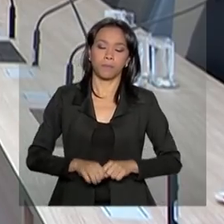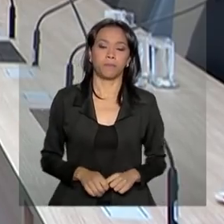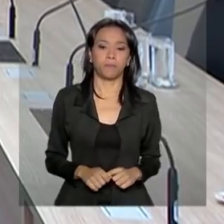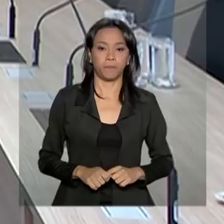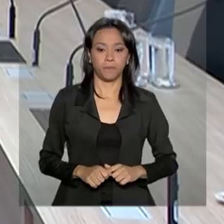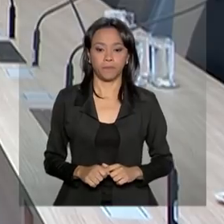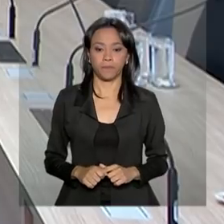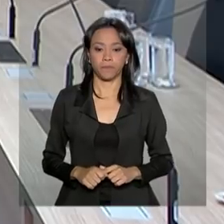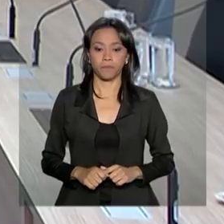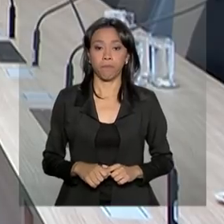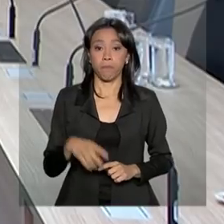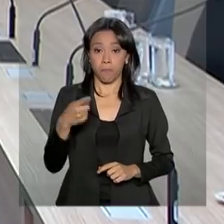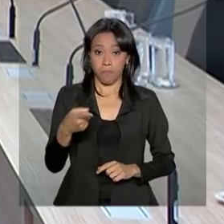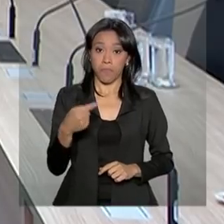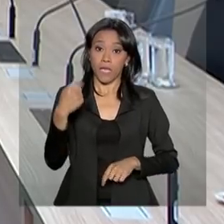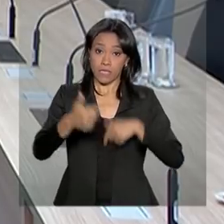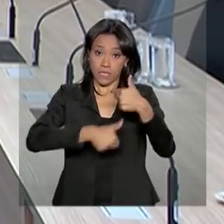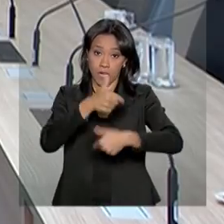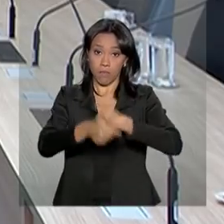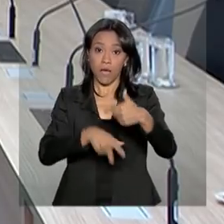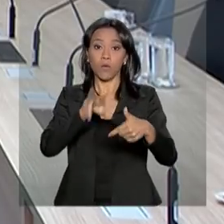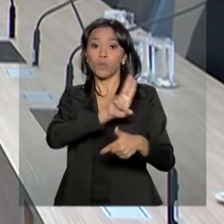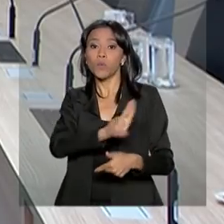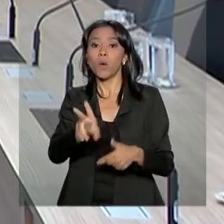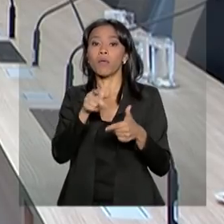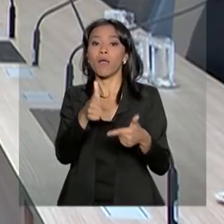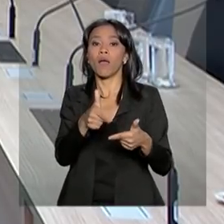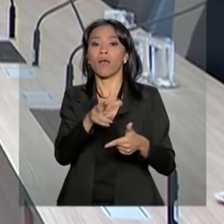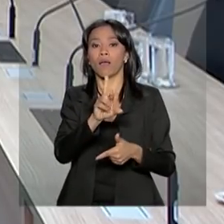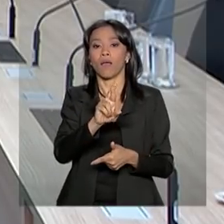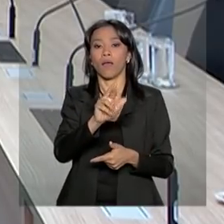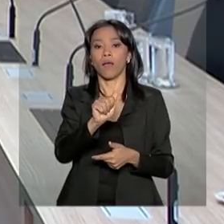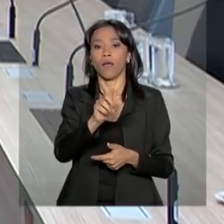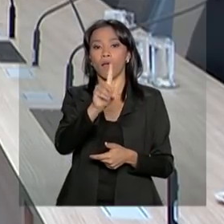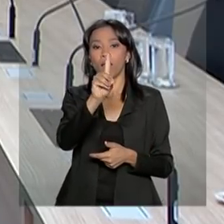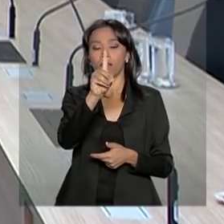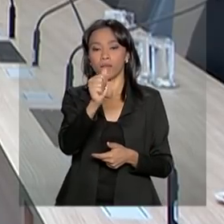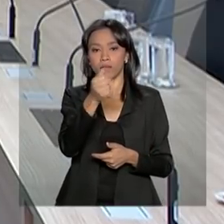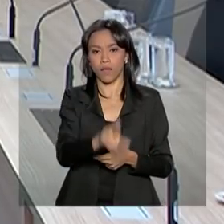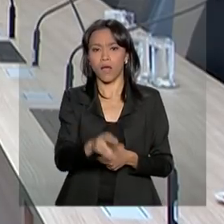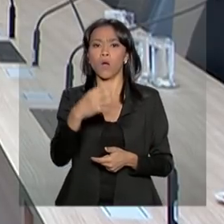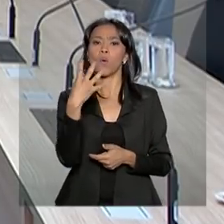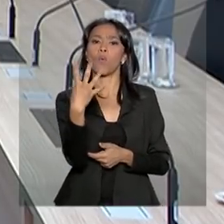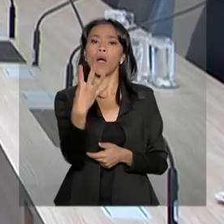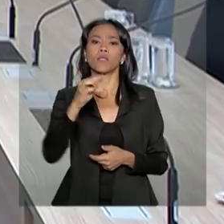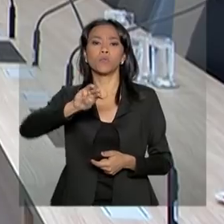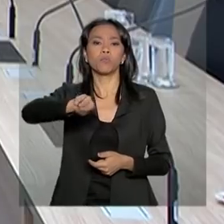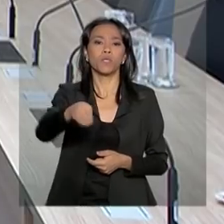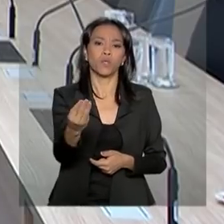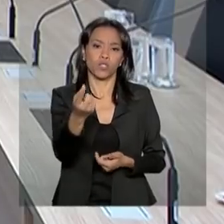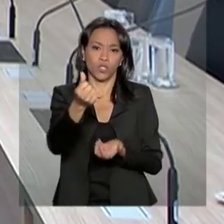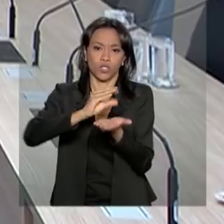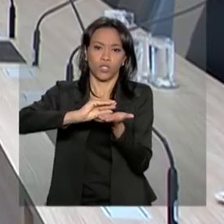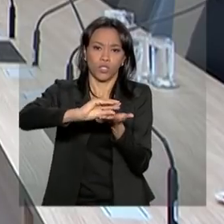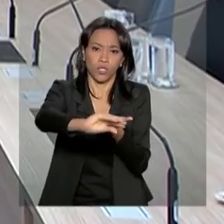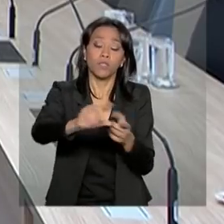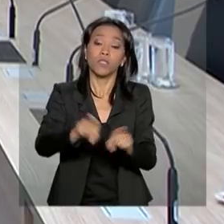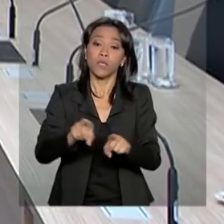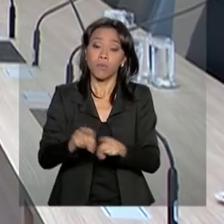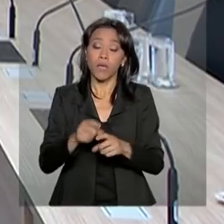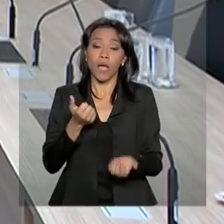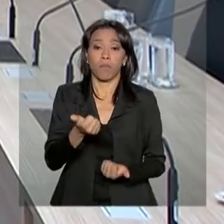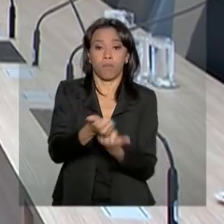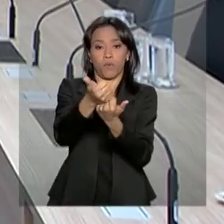A Operação Radar conta com 4 milhões de reais de investimento e ainda com o apoio de funcionários do